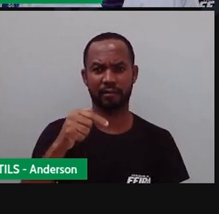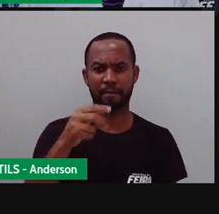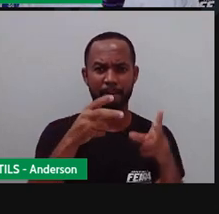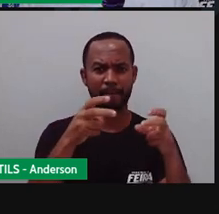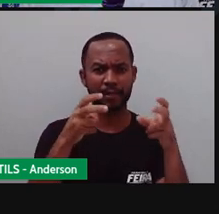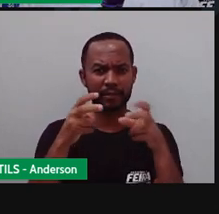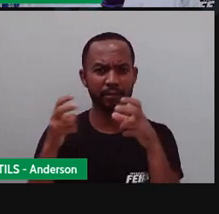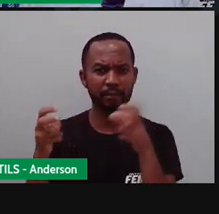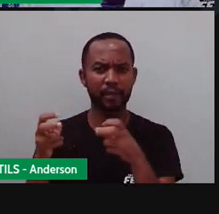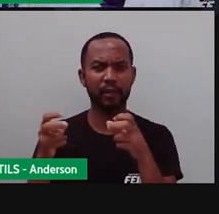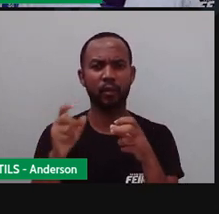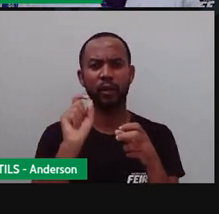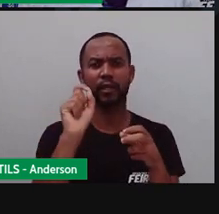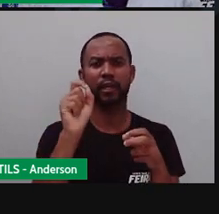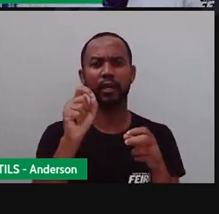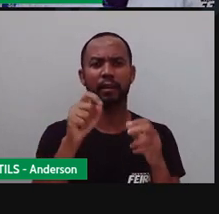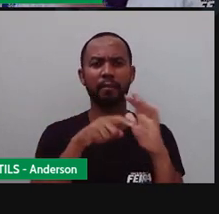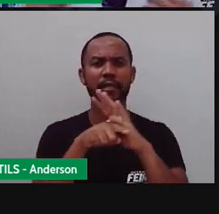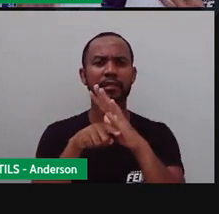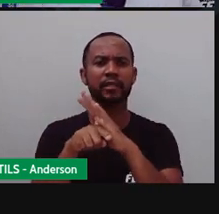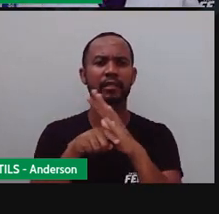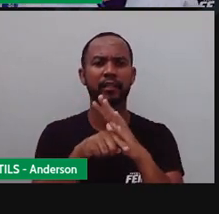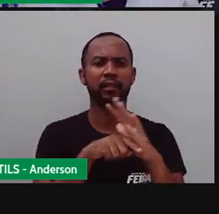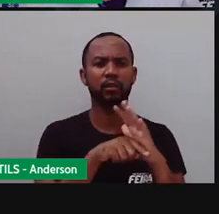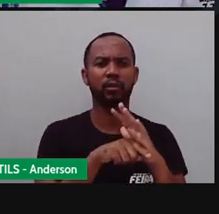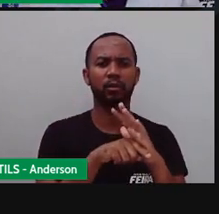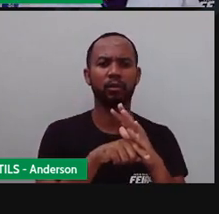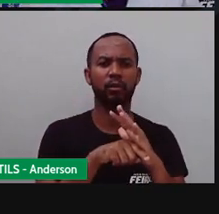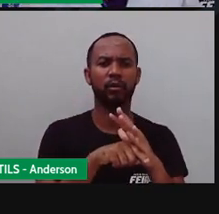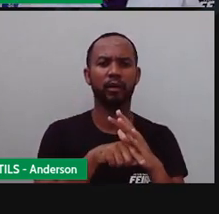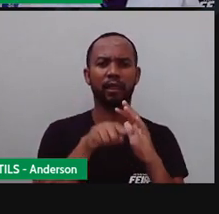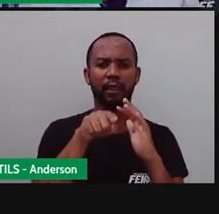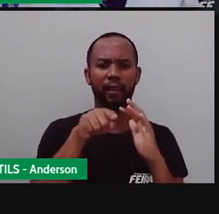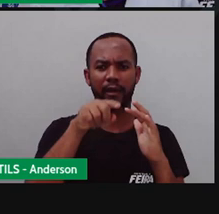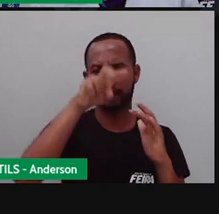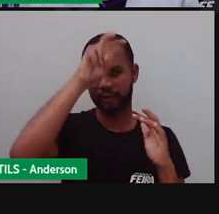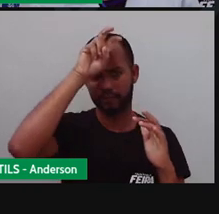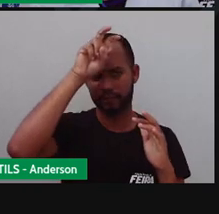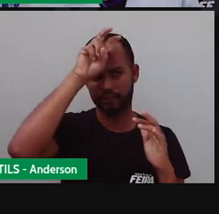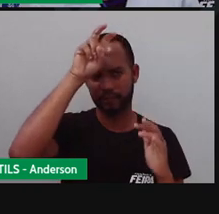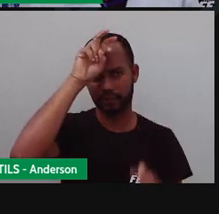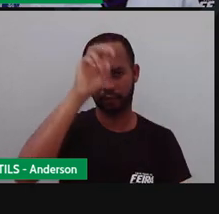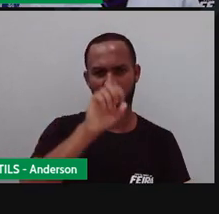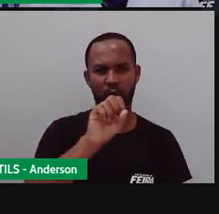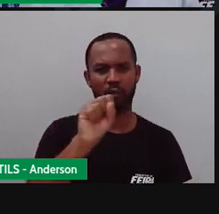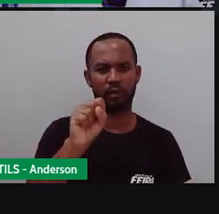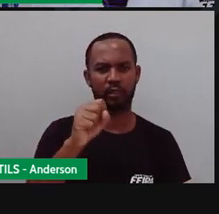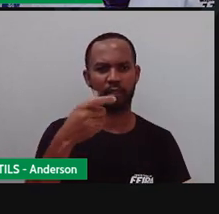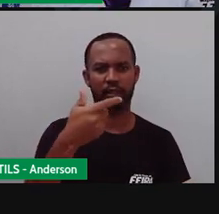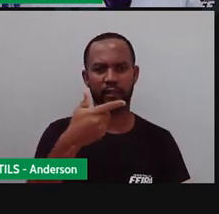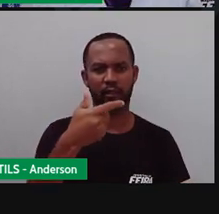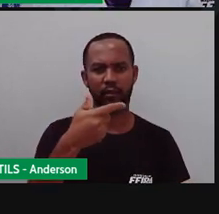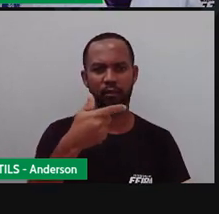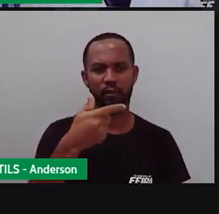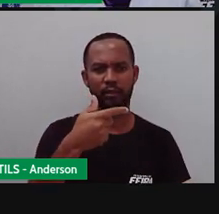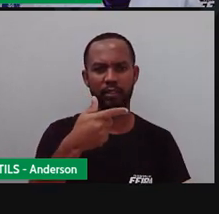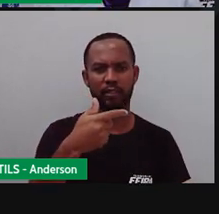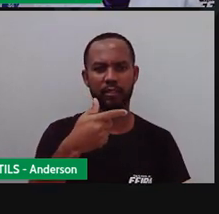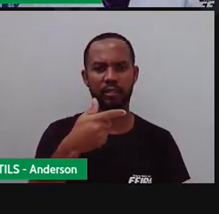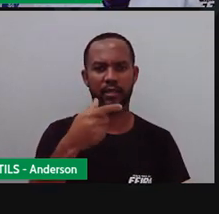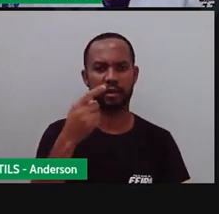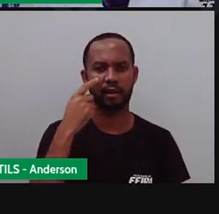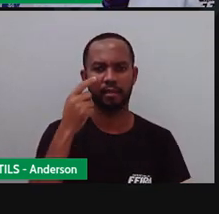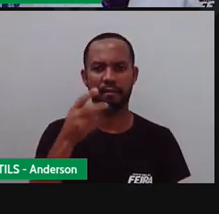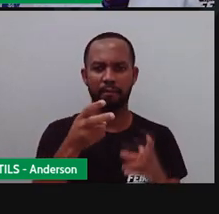né? Bom, que essas armadilhas estavam em 63 reservas naturais na Alemanha, sem, que